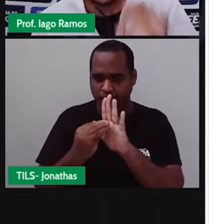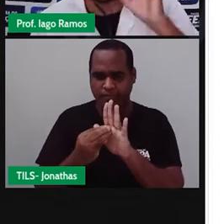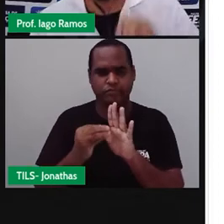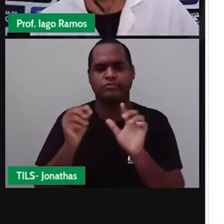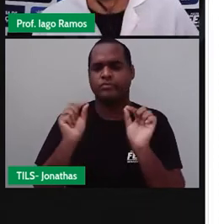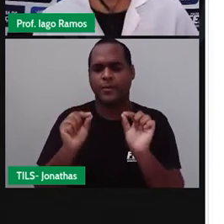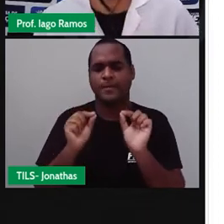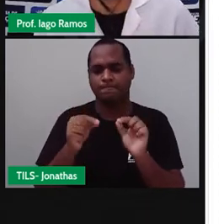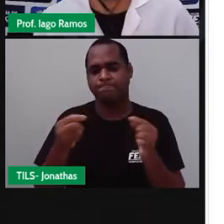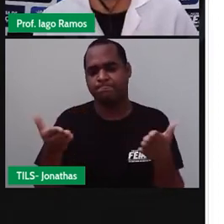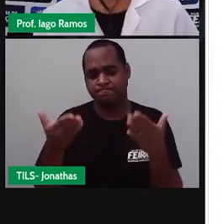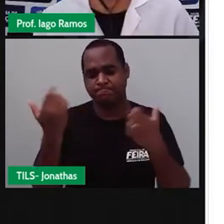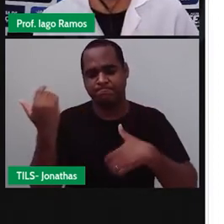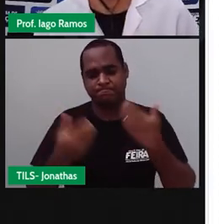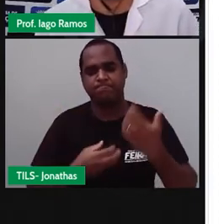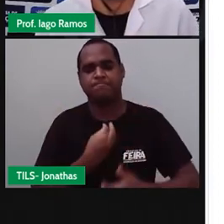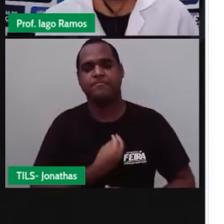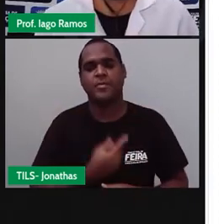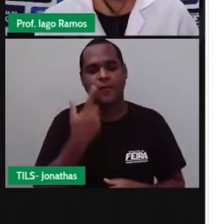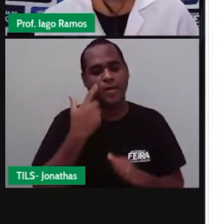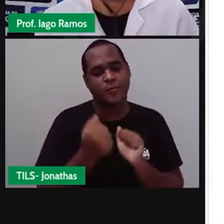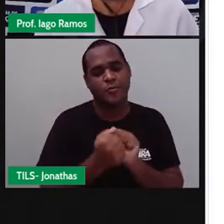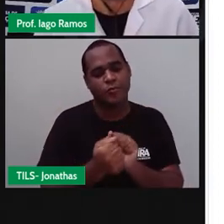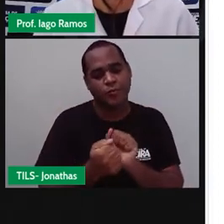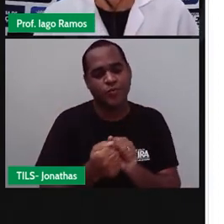e agora. Então acompanha comigo.